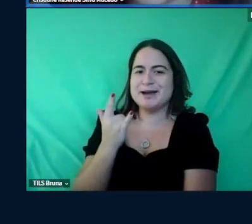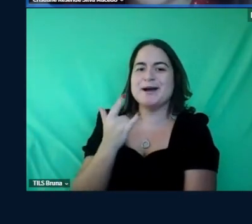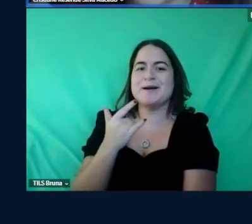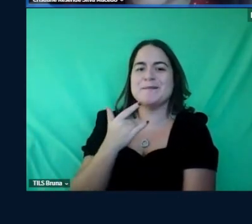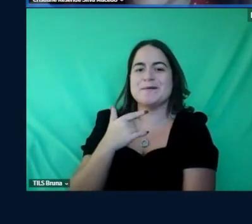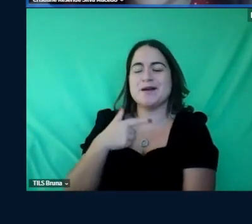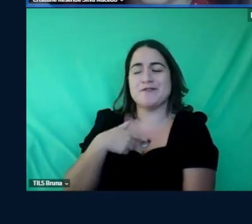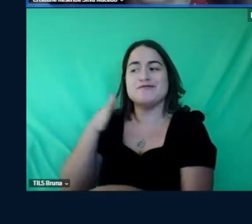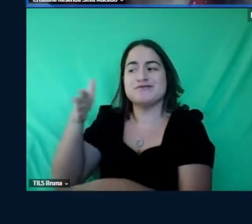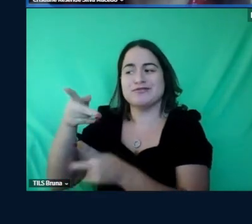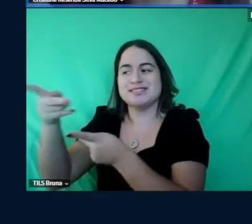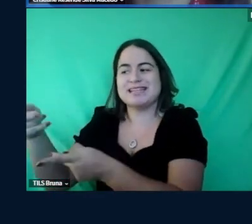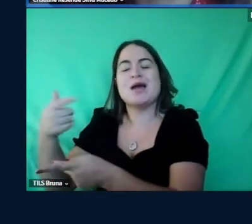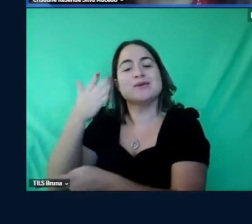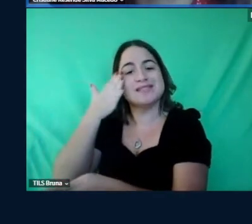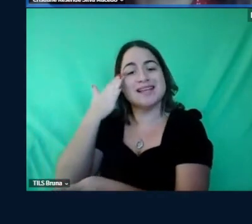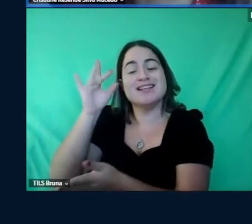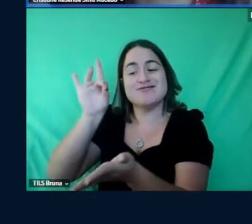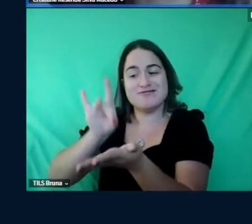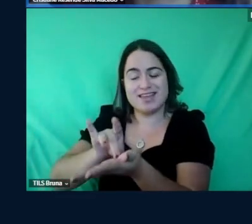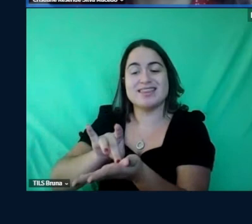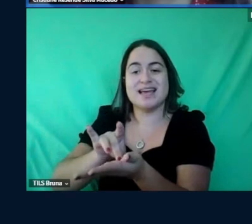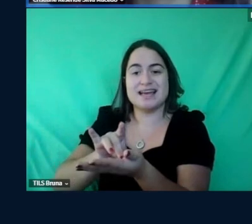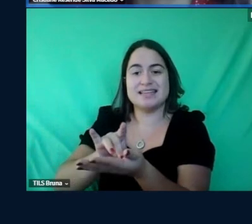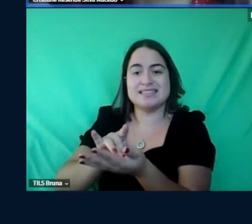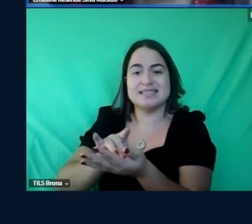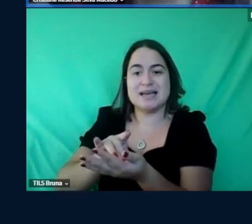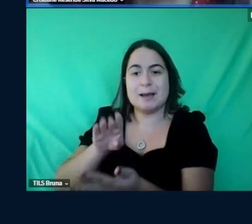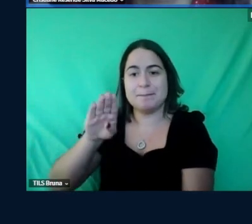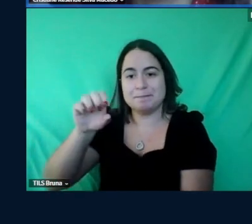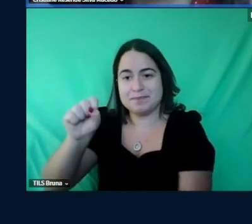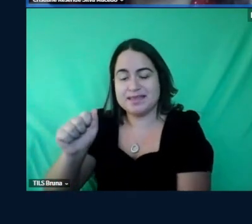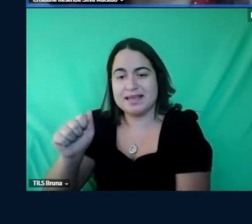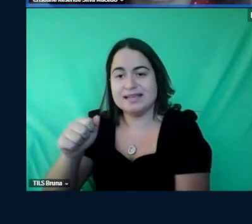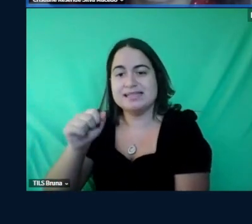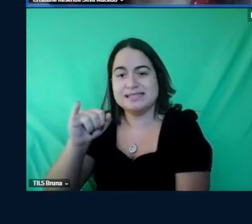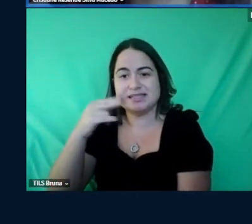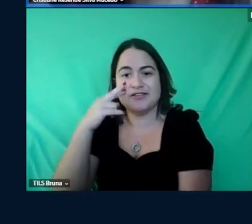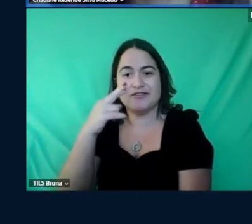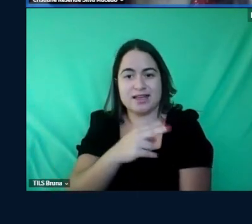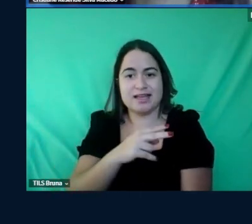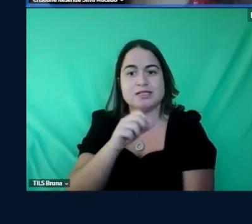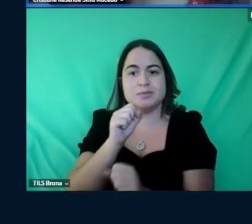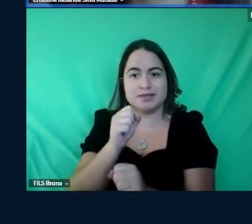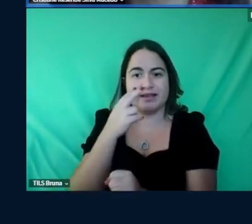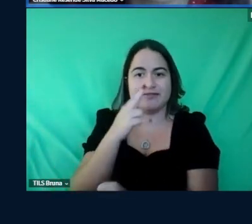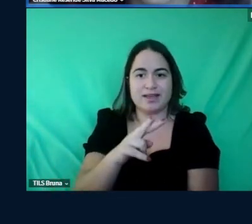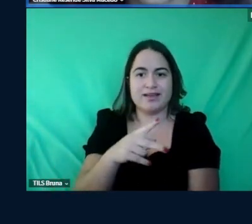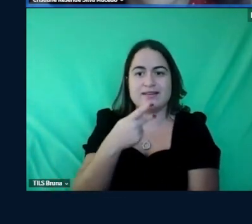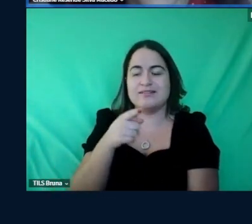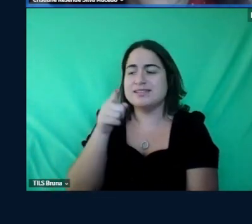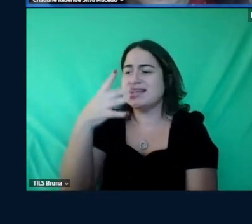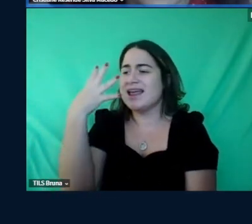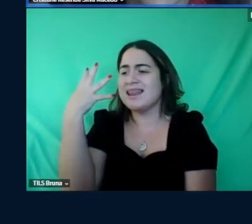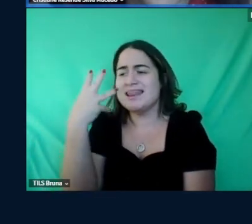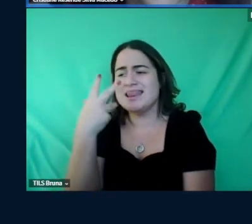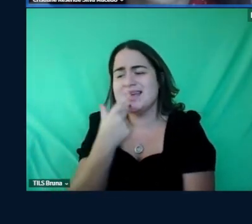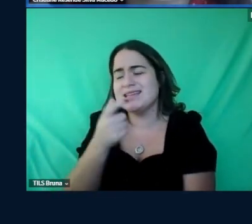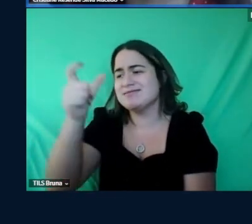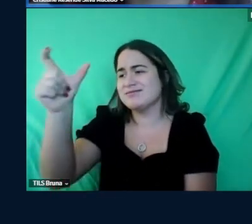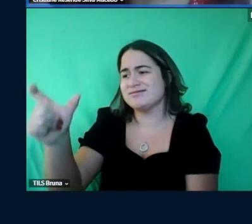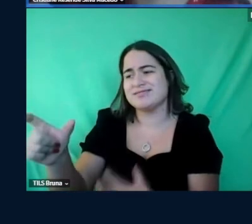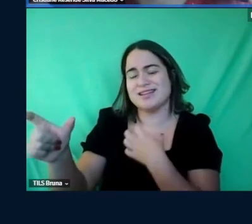verdade né se a Bia não estiver assistindo ou tiver a oportunidade de assistir Bia você é linda do jeito que você